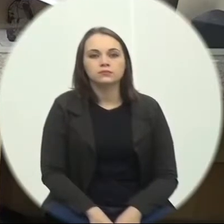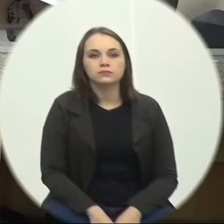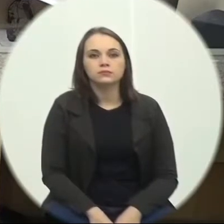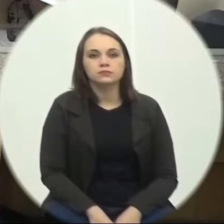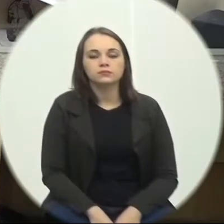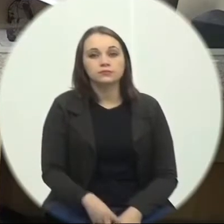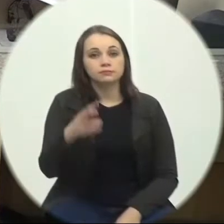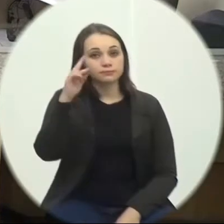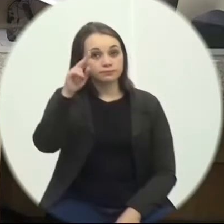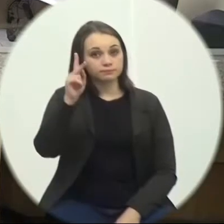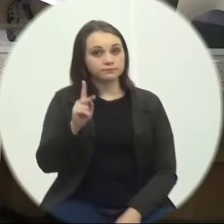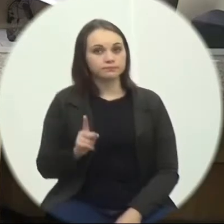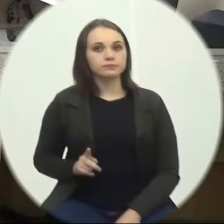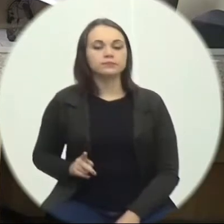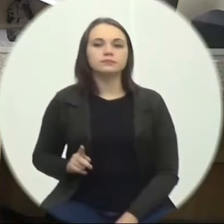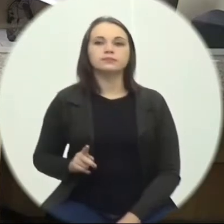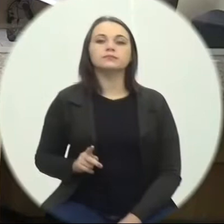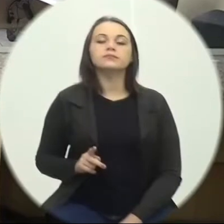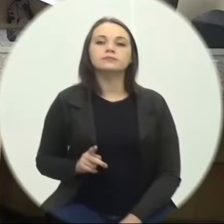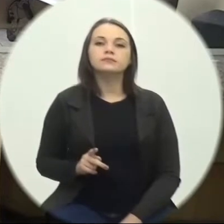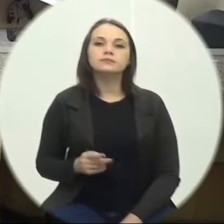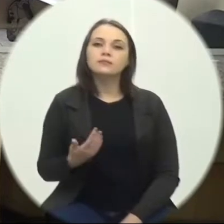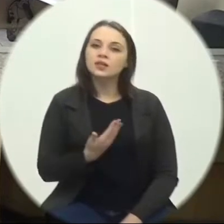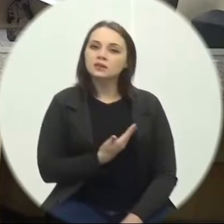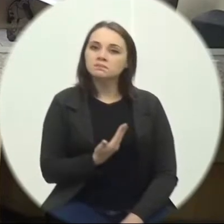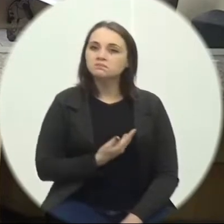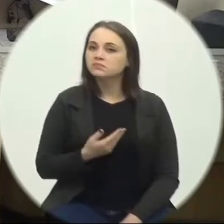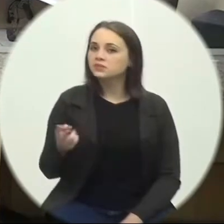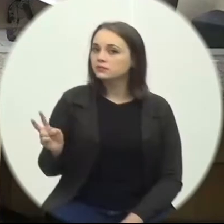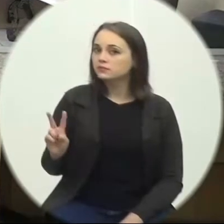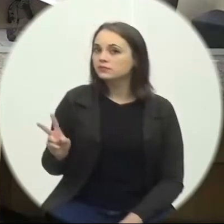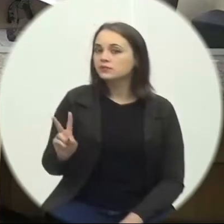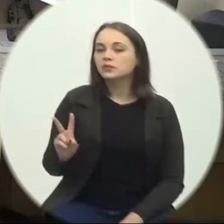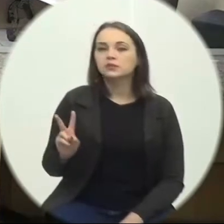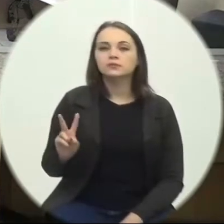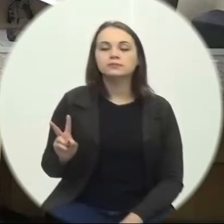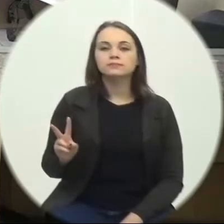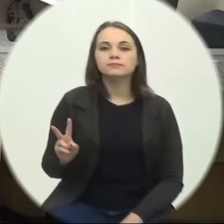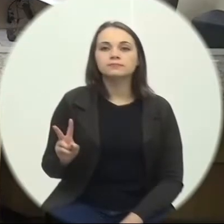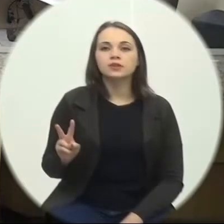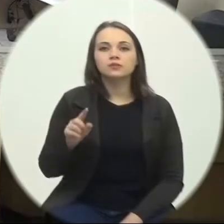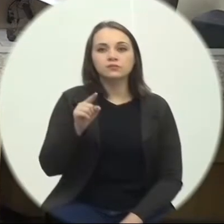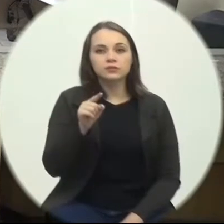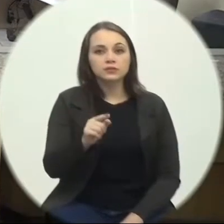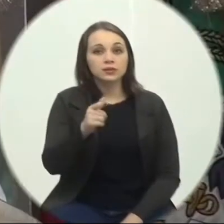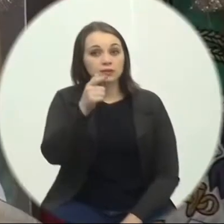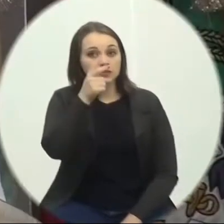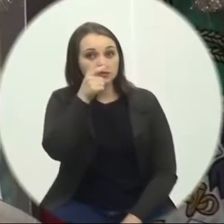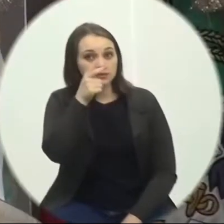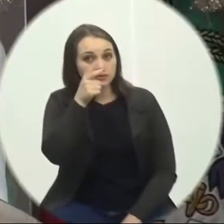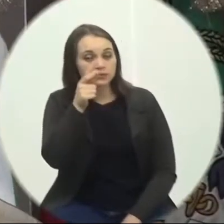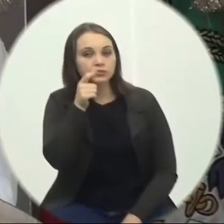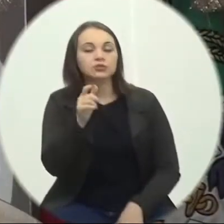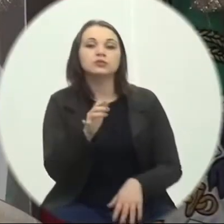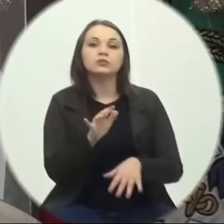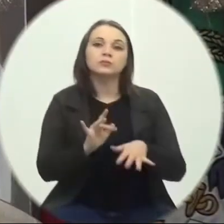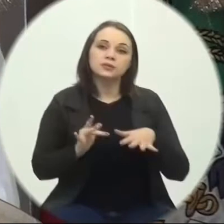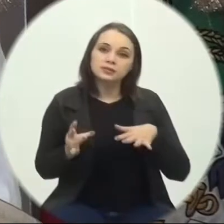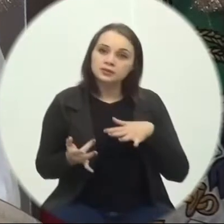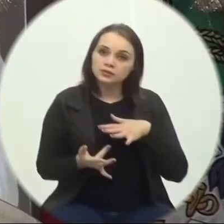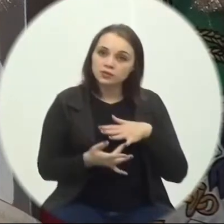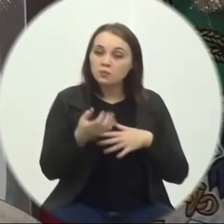Seu presidente Colegas vereadoras Vereadores Você que está nos acompanhando Pela rede social